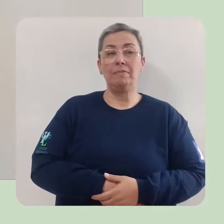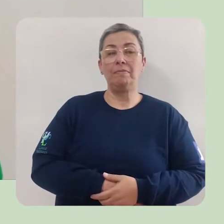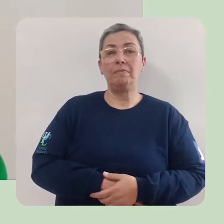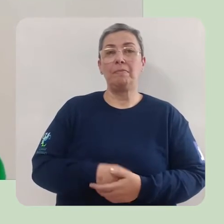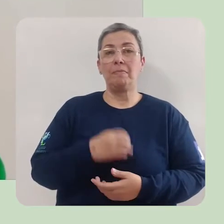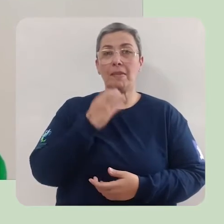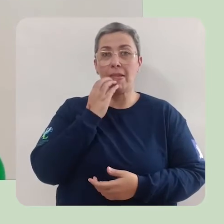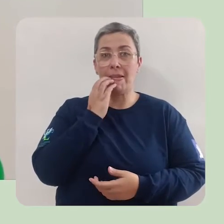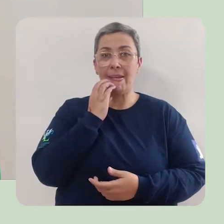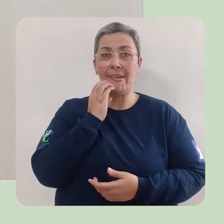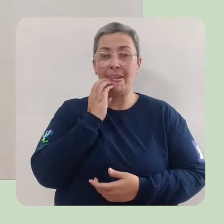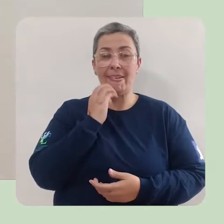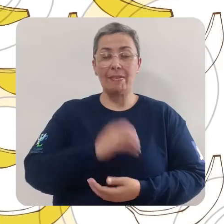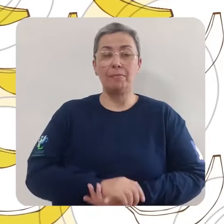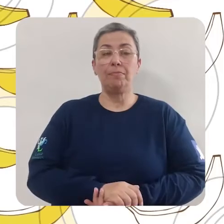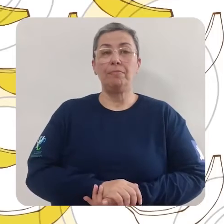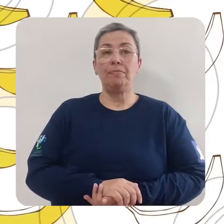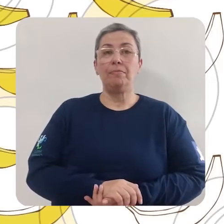barriga vazia.